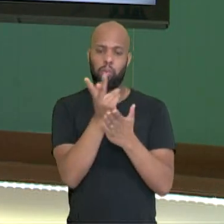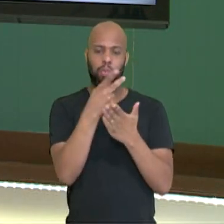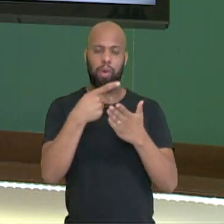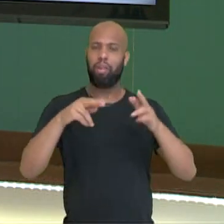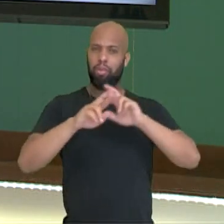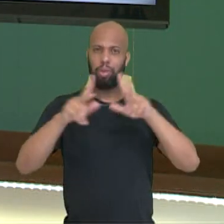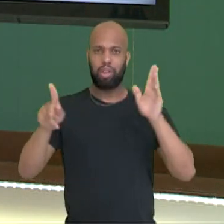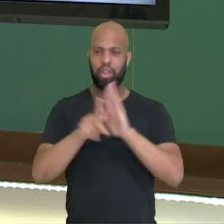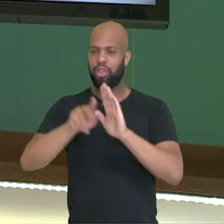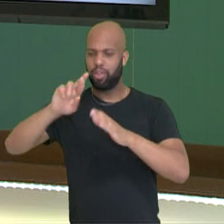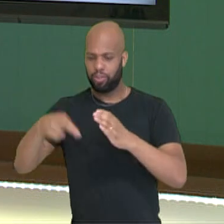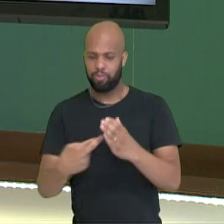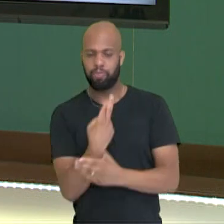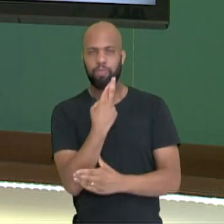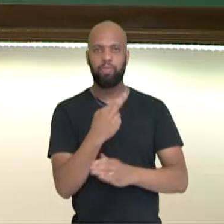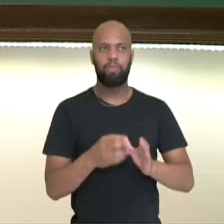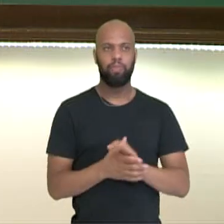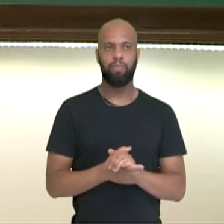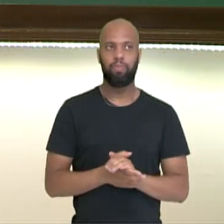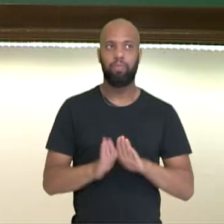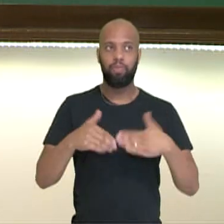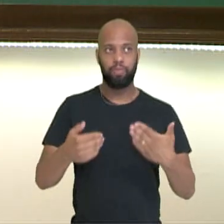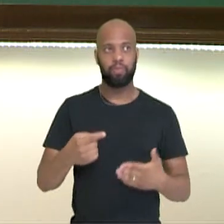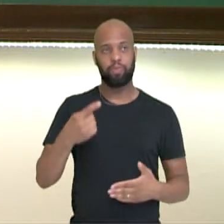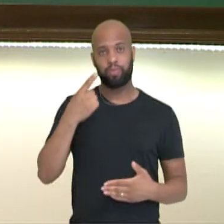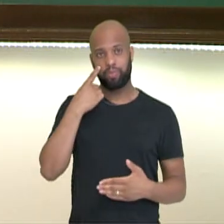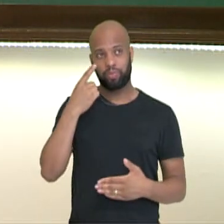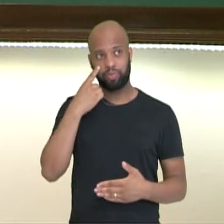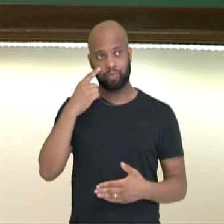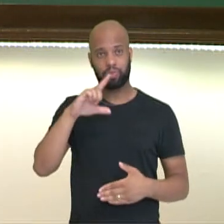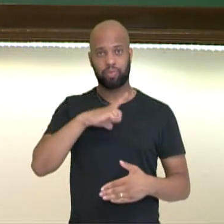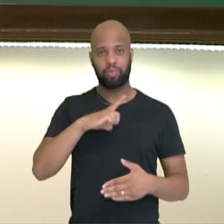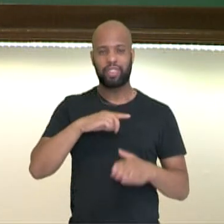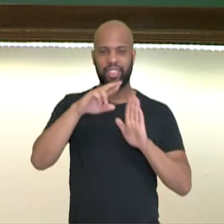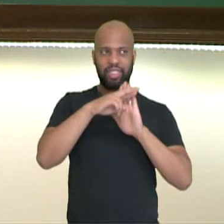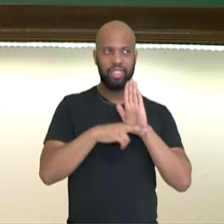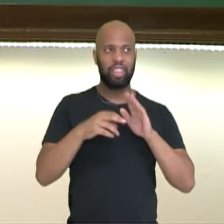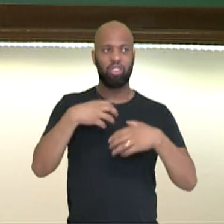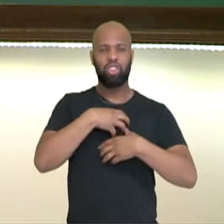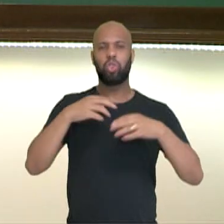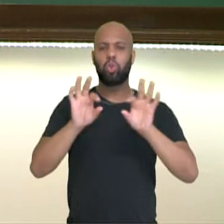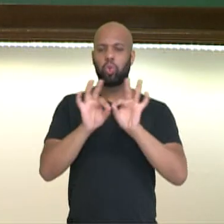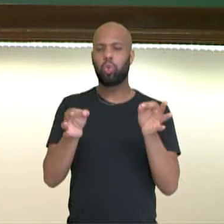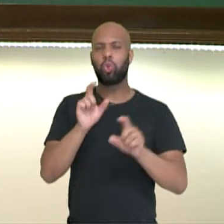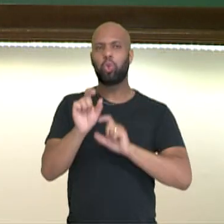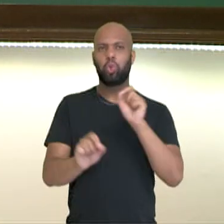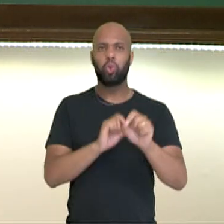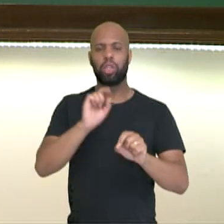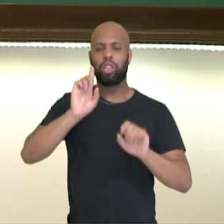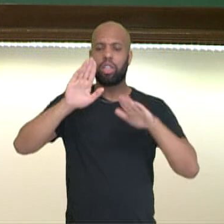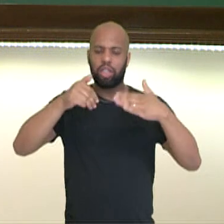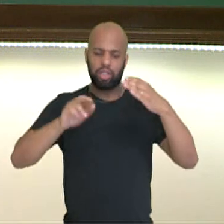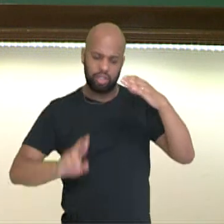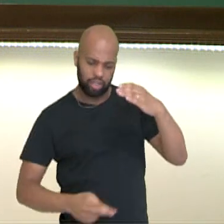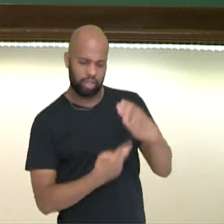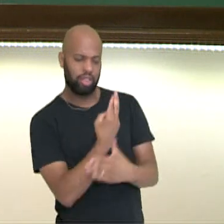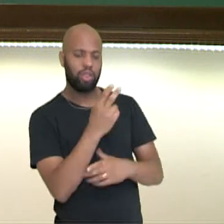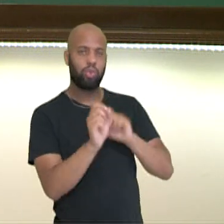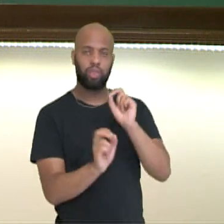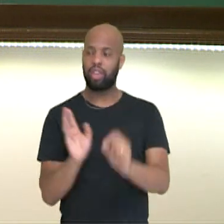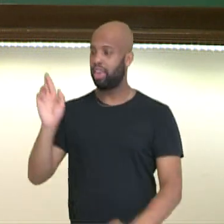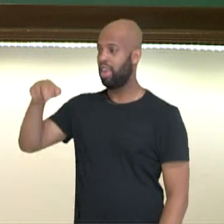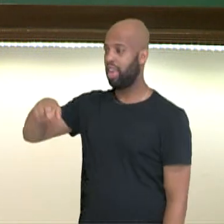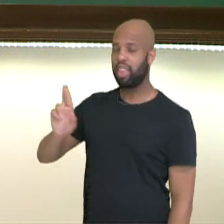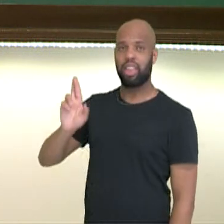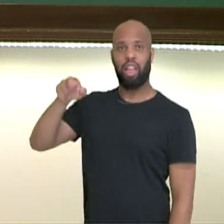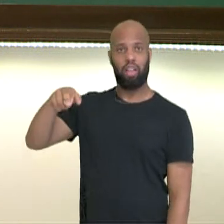é sensacional. A gente pode definir em vias de regras mais simples que renascimento é racional,